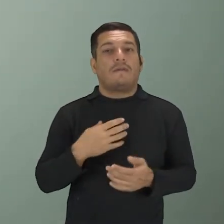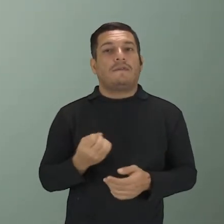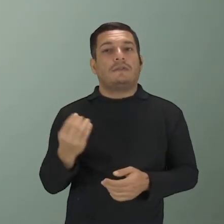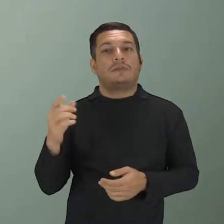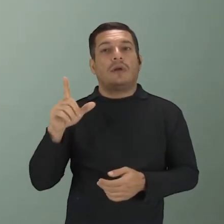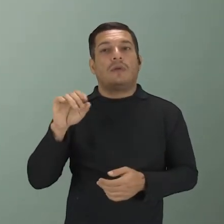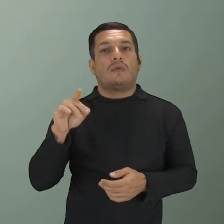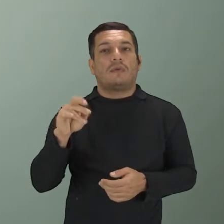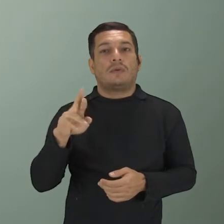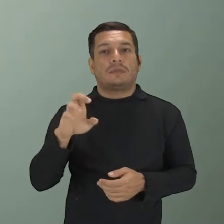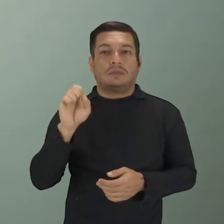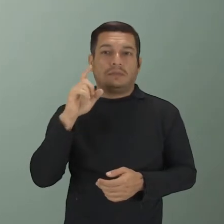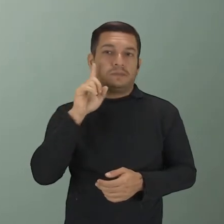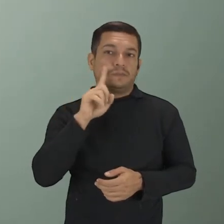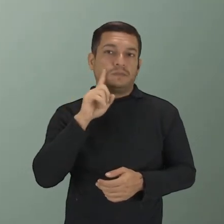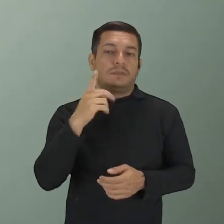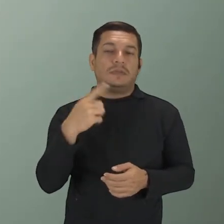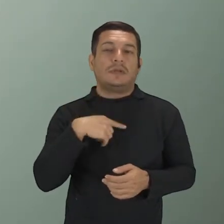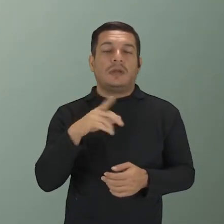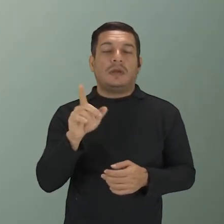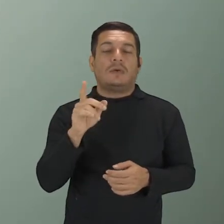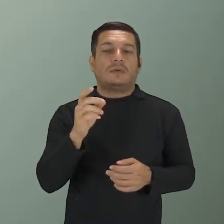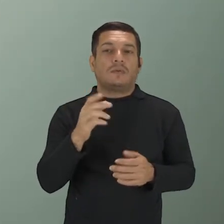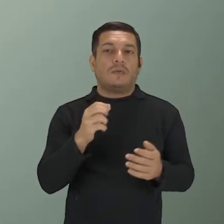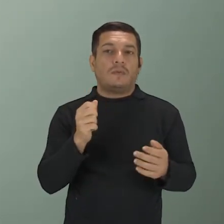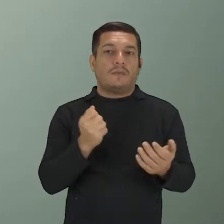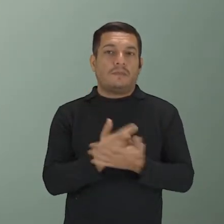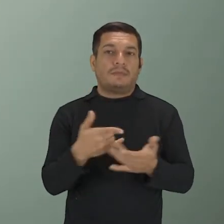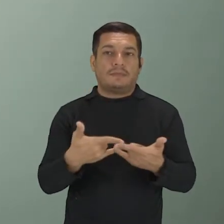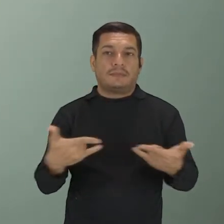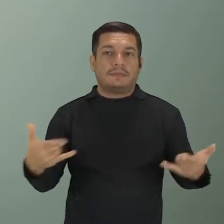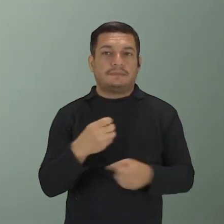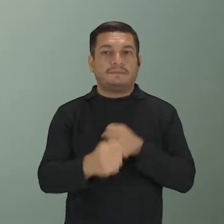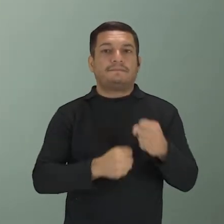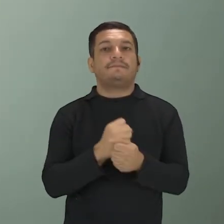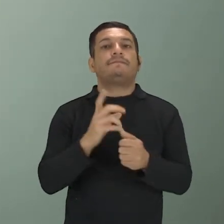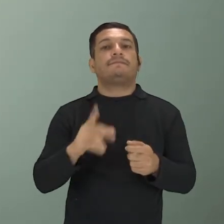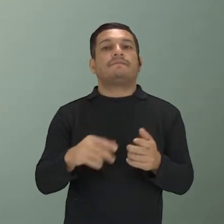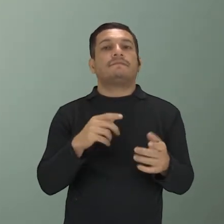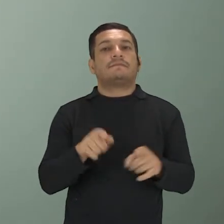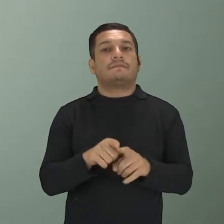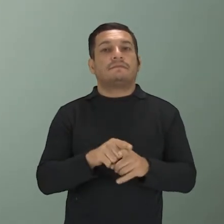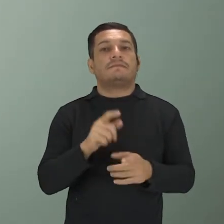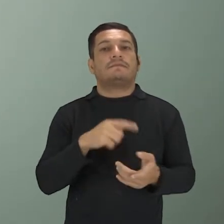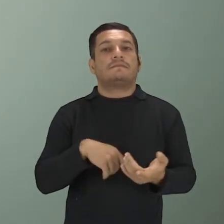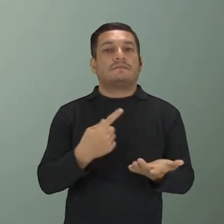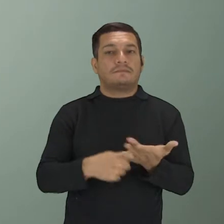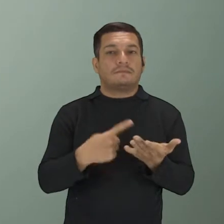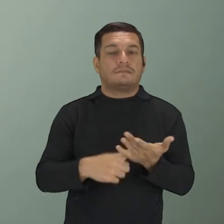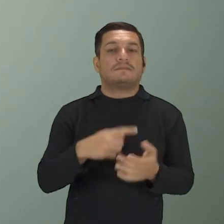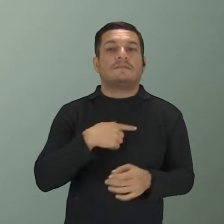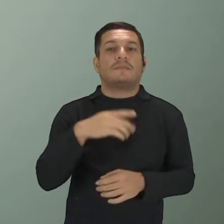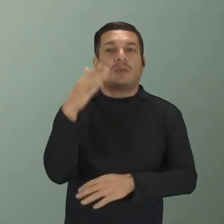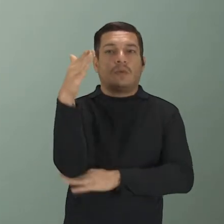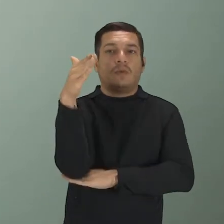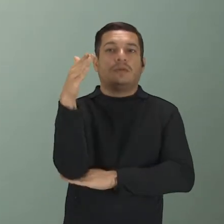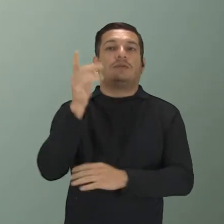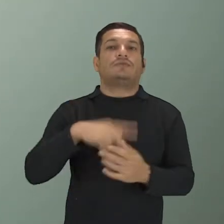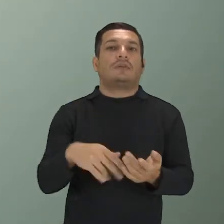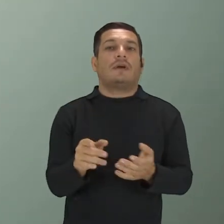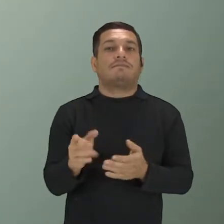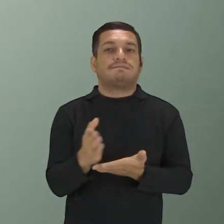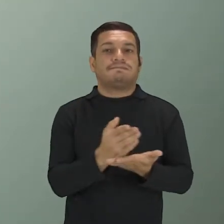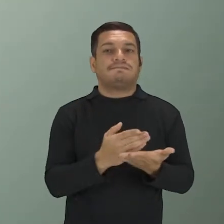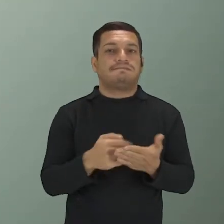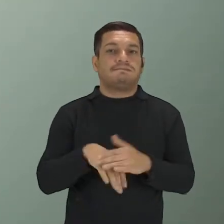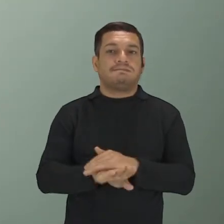Londres. Já comprei minha passagem para o ano que vem. Já reservei o hotel. Já juntei dinheiro. Então, para eu